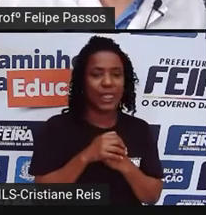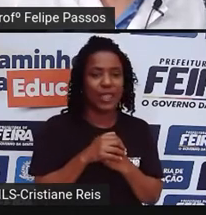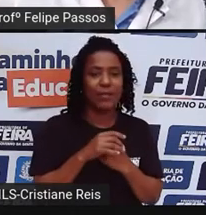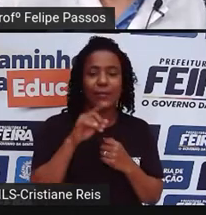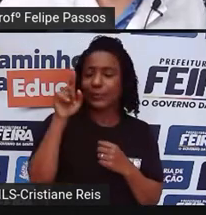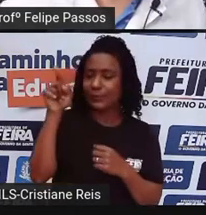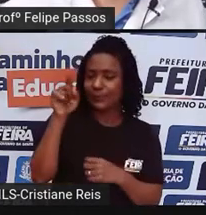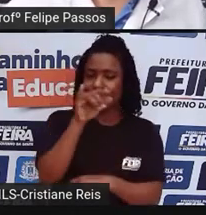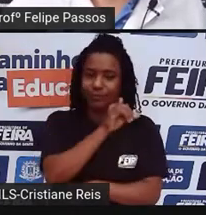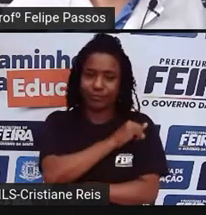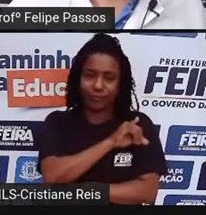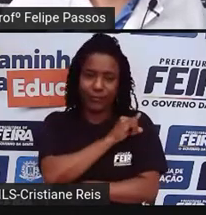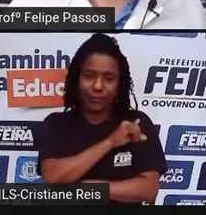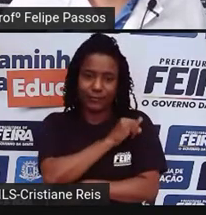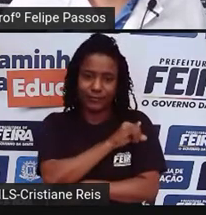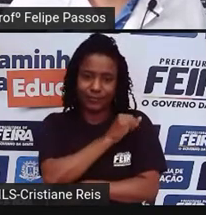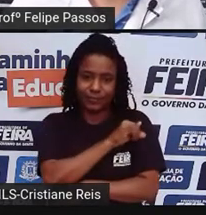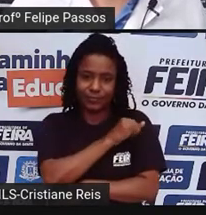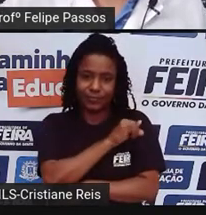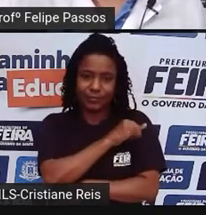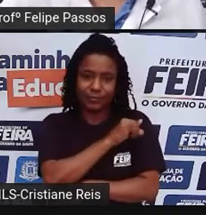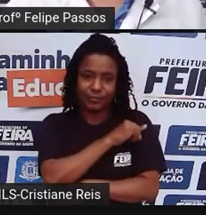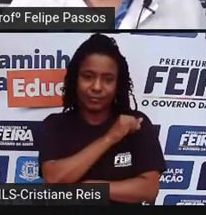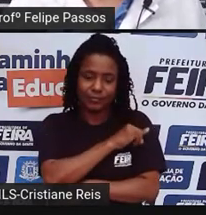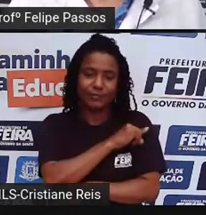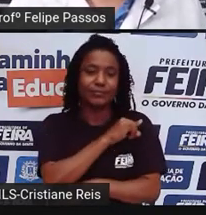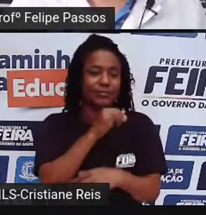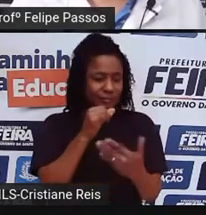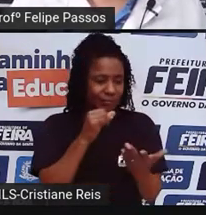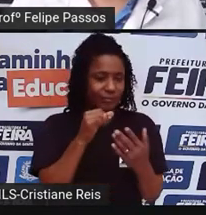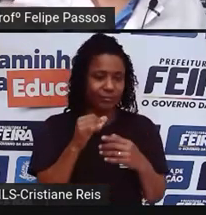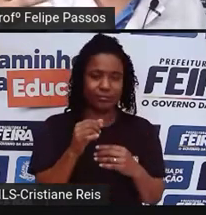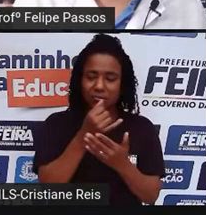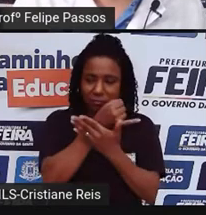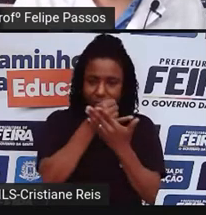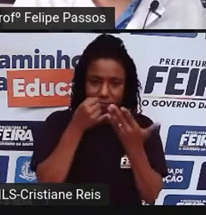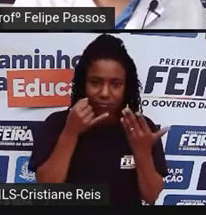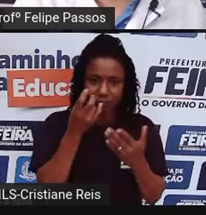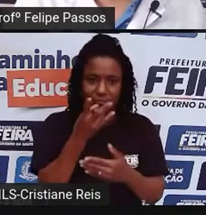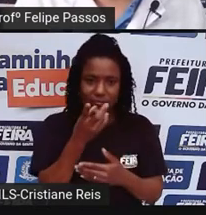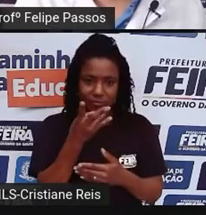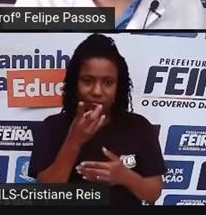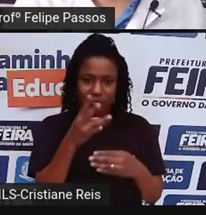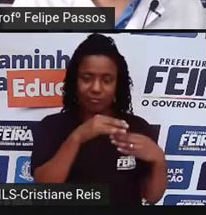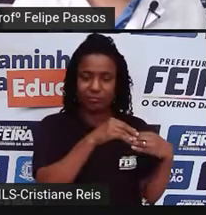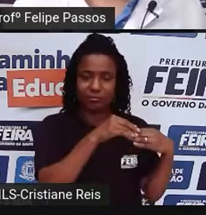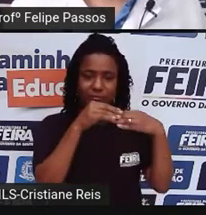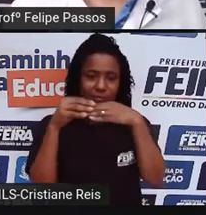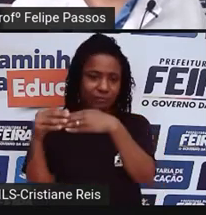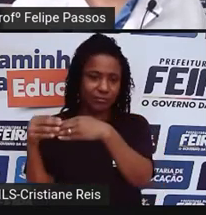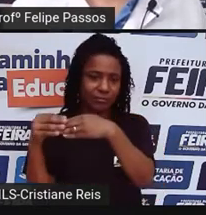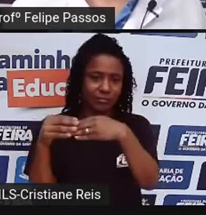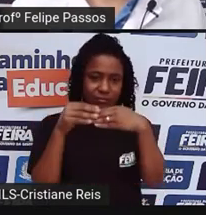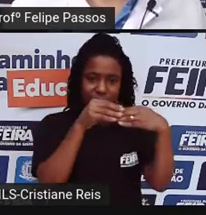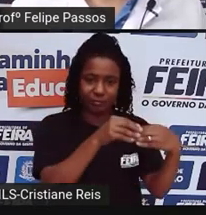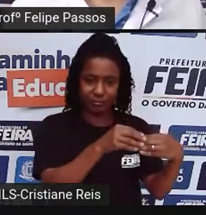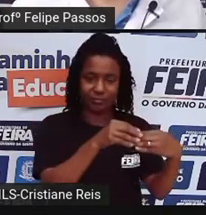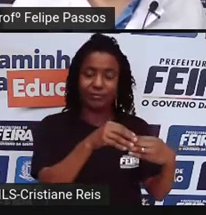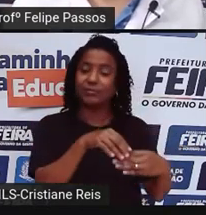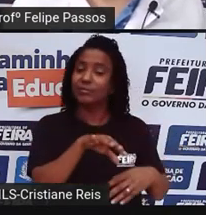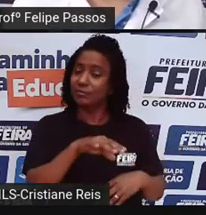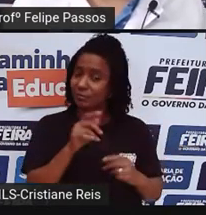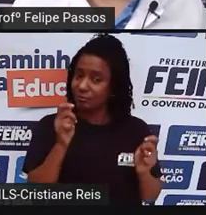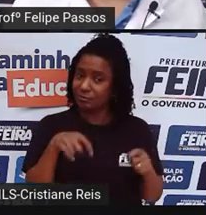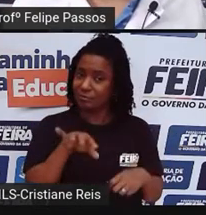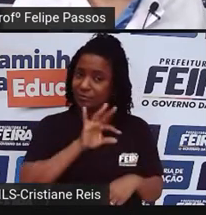Janeiro, você vai por uma estrada, provavelmente, da Bahia para o Rio de Janeiro. Então, aí, a Polícia Federal, ela pode pegar esse carregamento